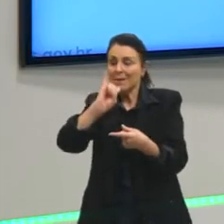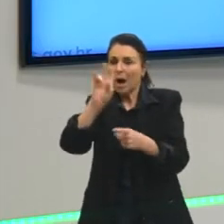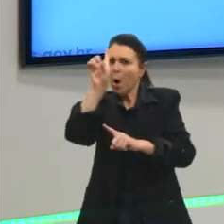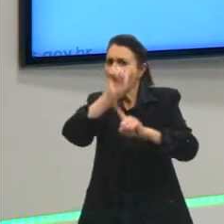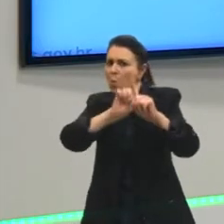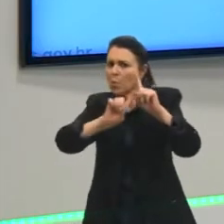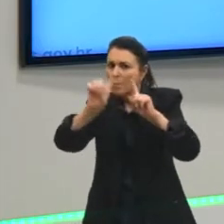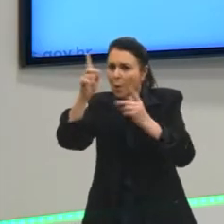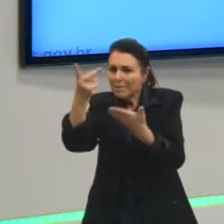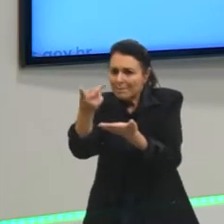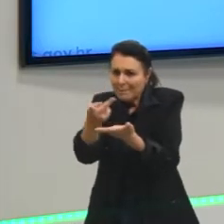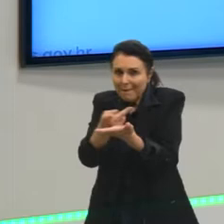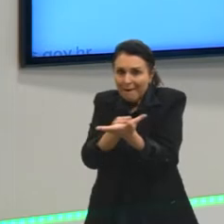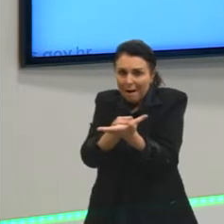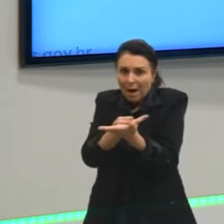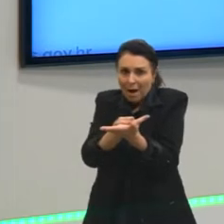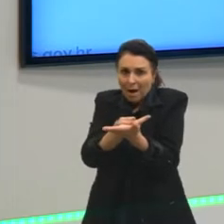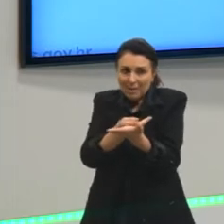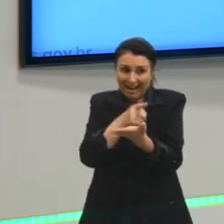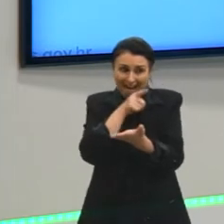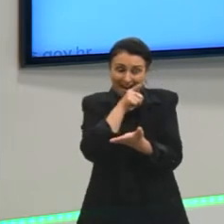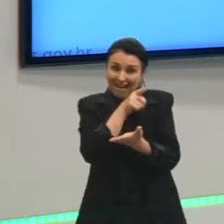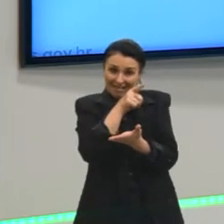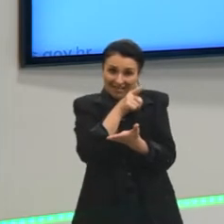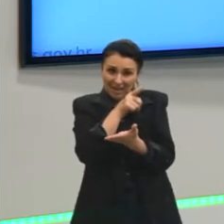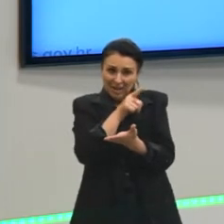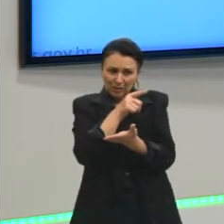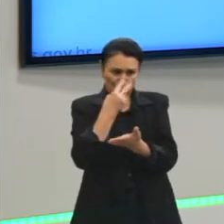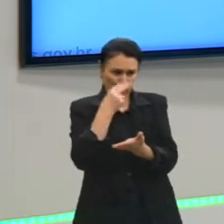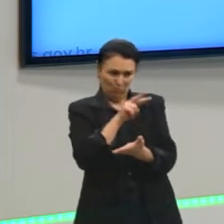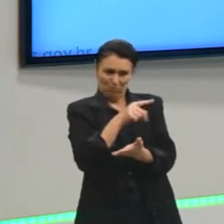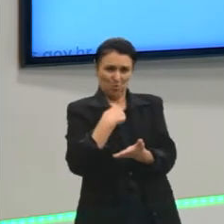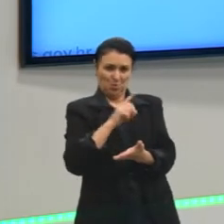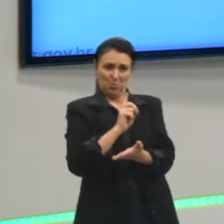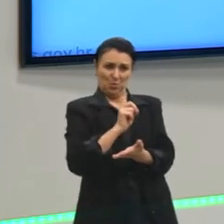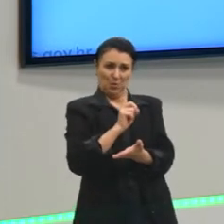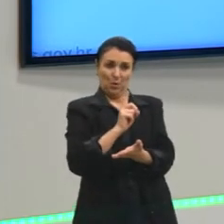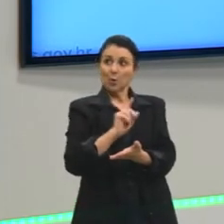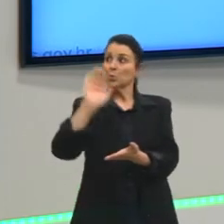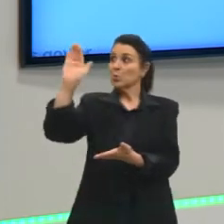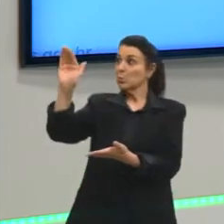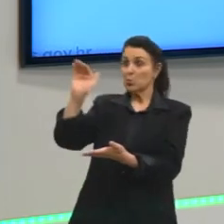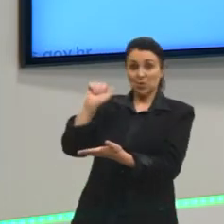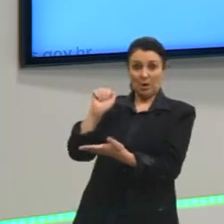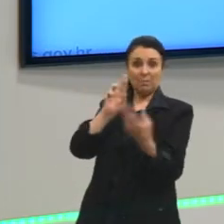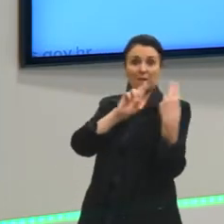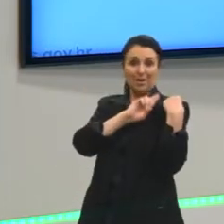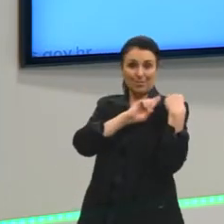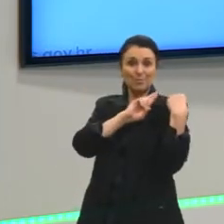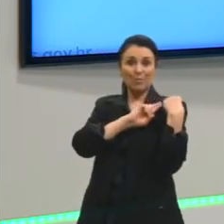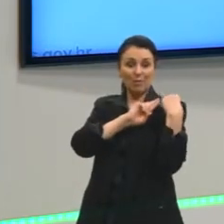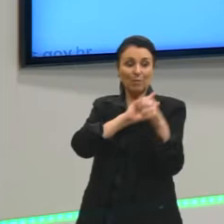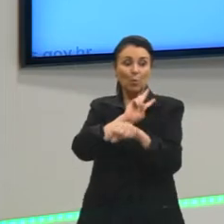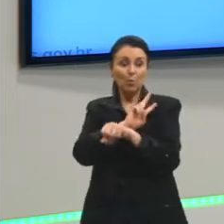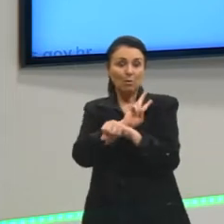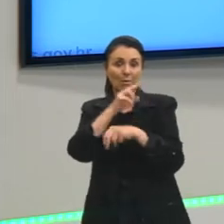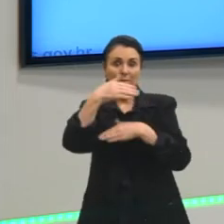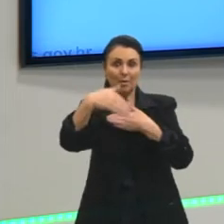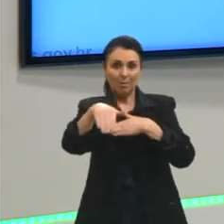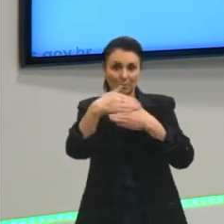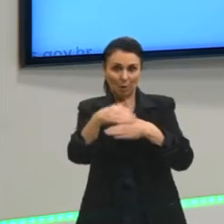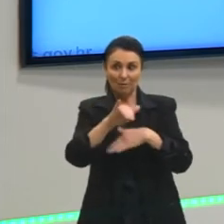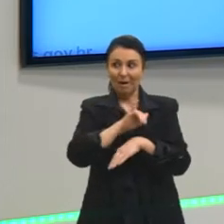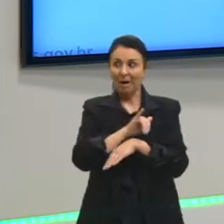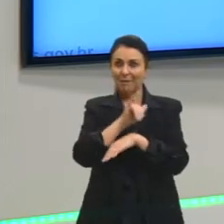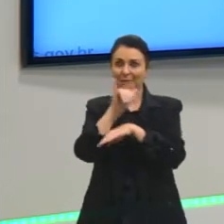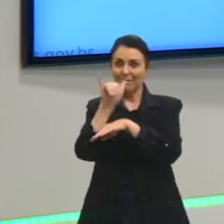dados, vocês vão ter que chamar um fiscal de prova, que é aquela pessoa que fica na sala com vocês, vai estar identificada, vai